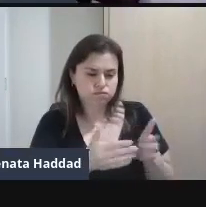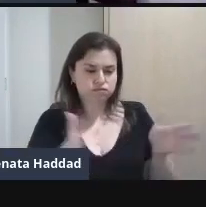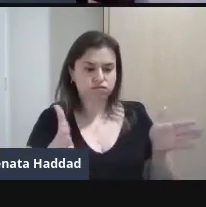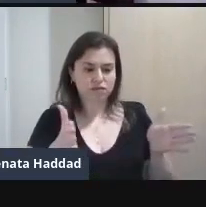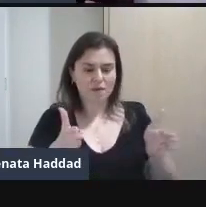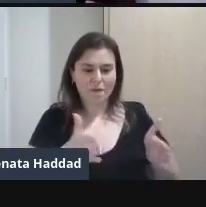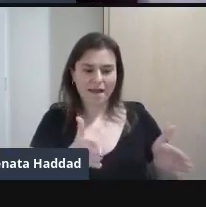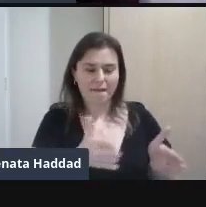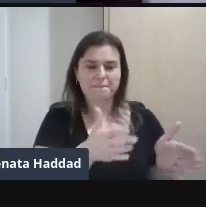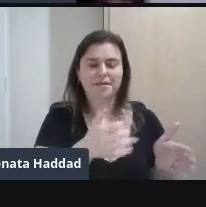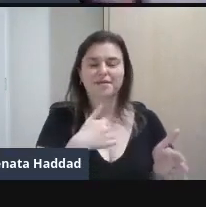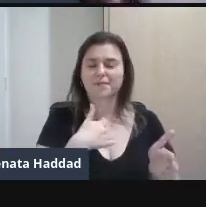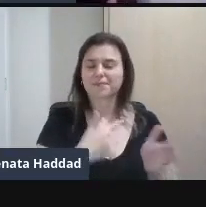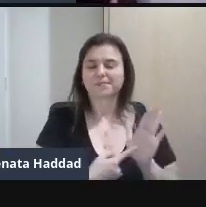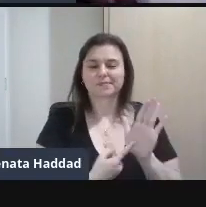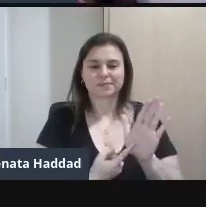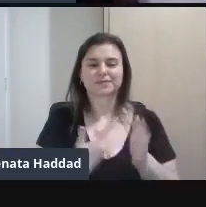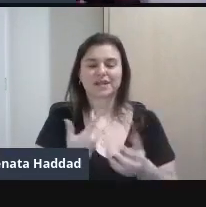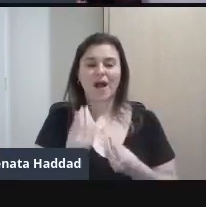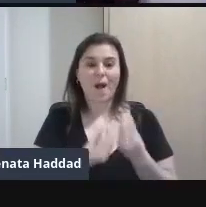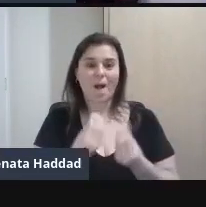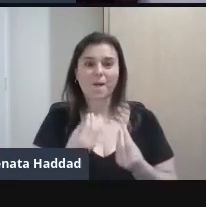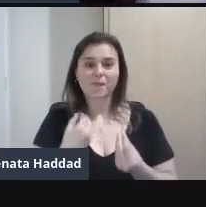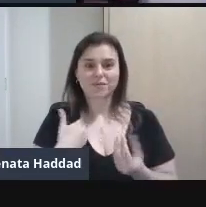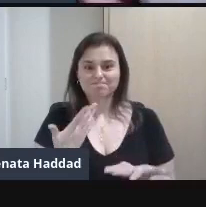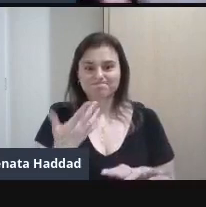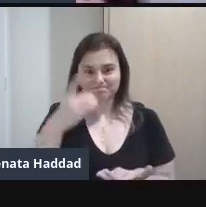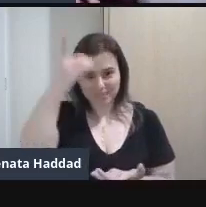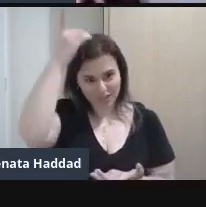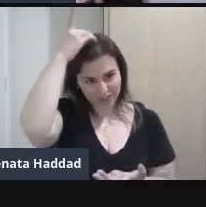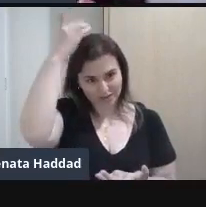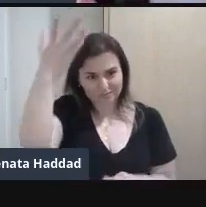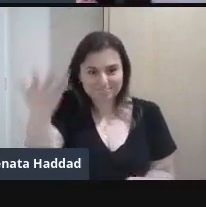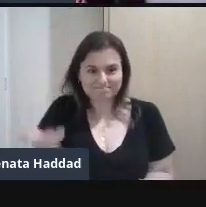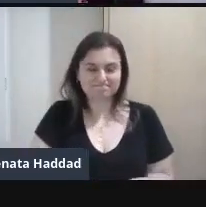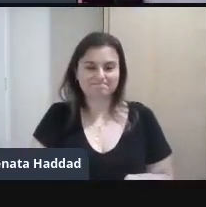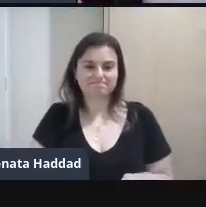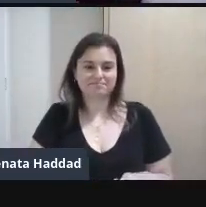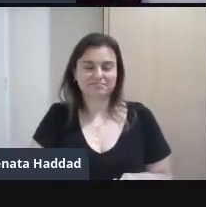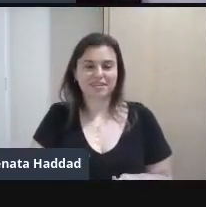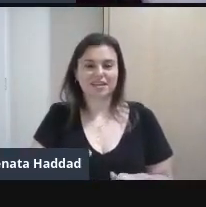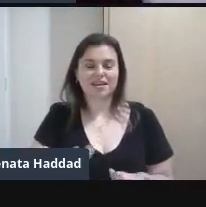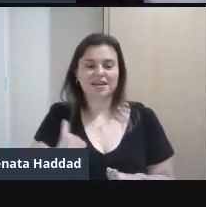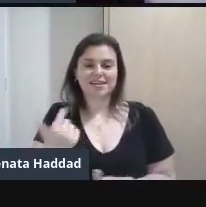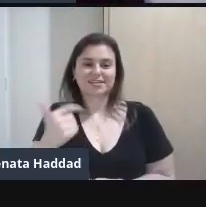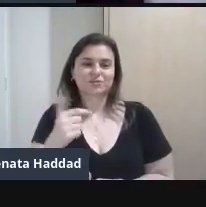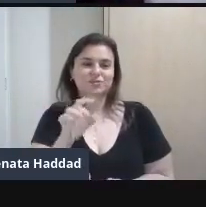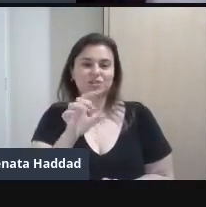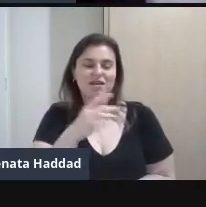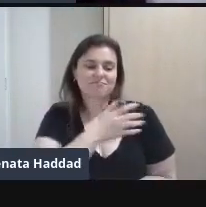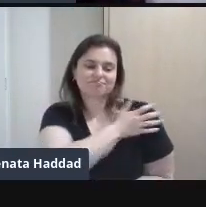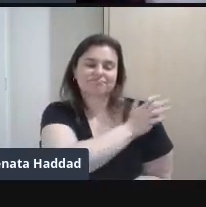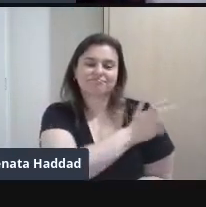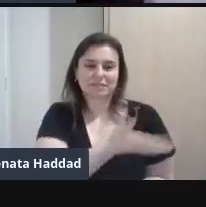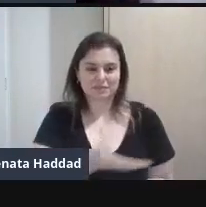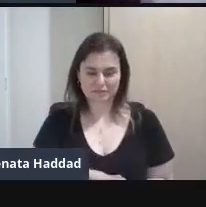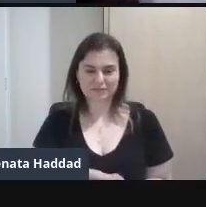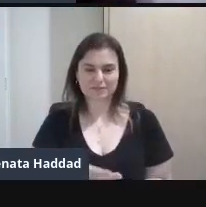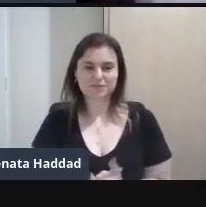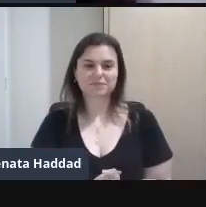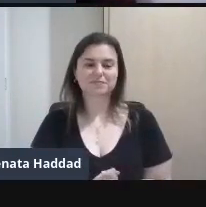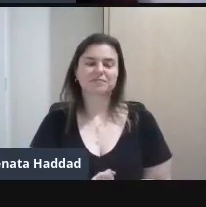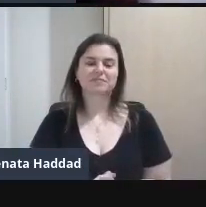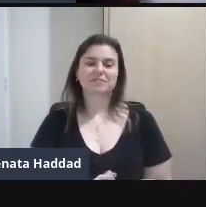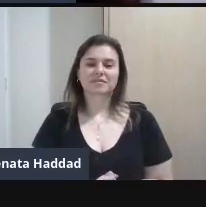talentosas Talento E não realmente Discriminação Eu escolhi aqui Uma